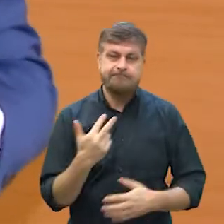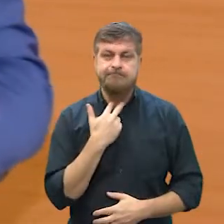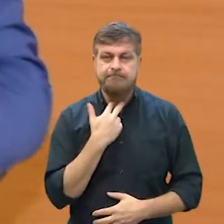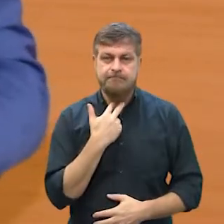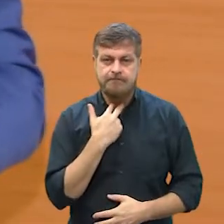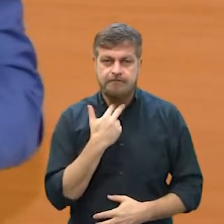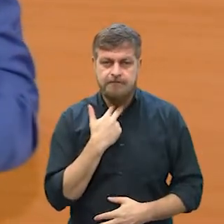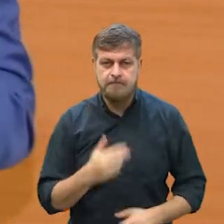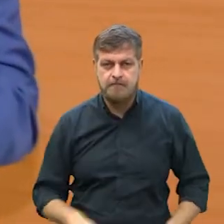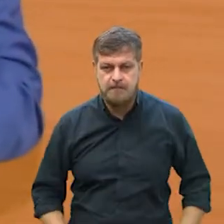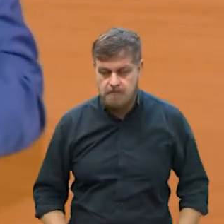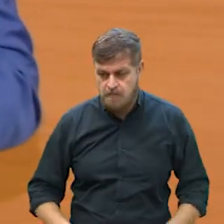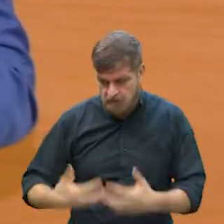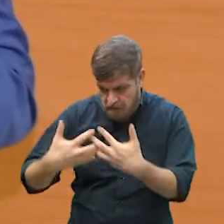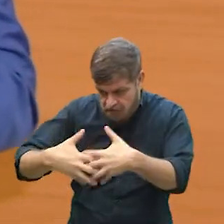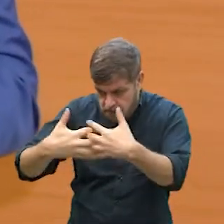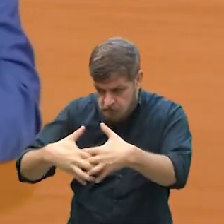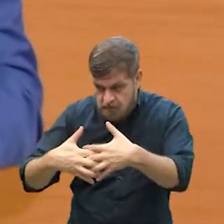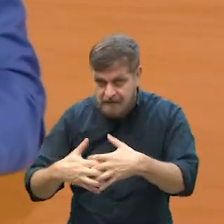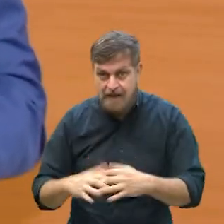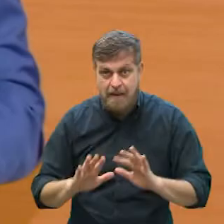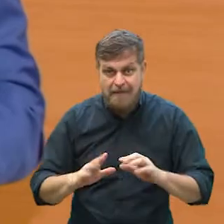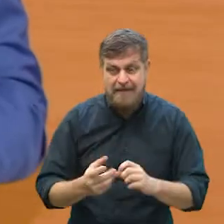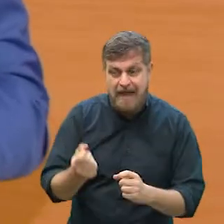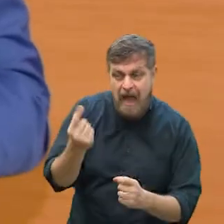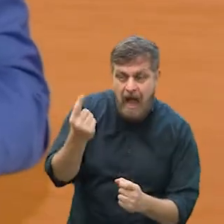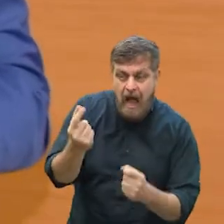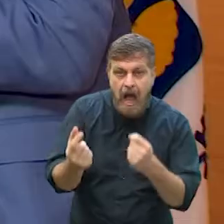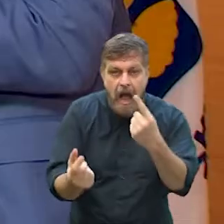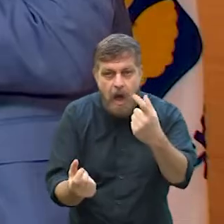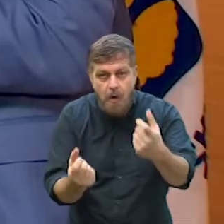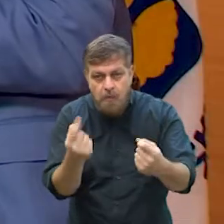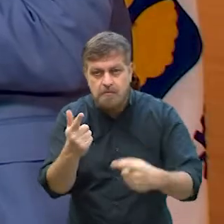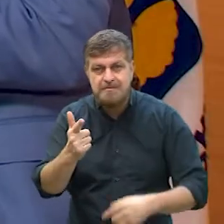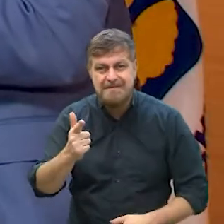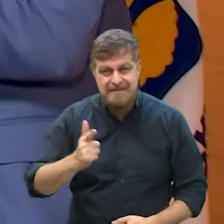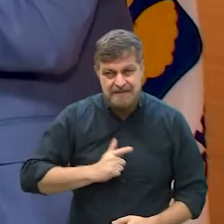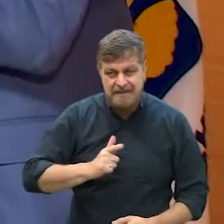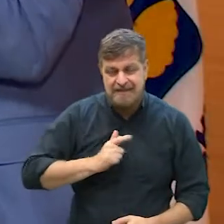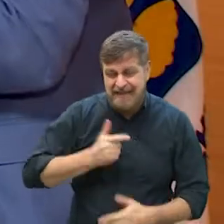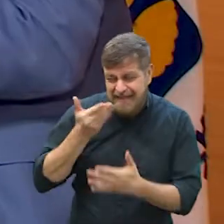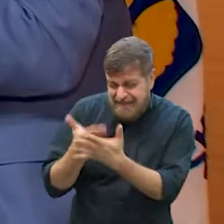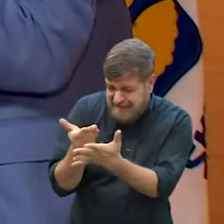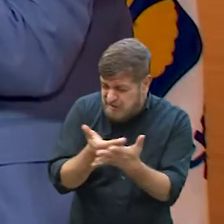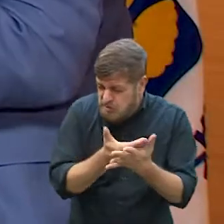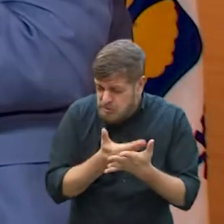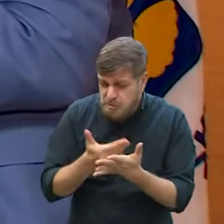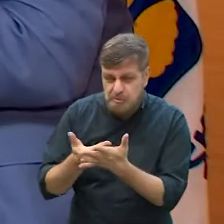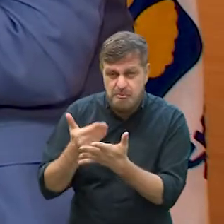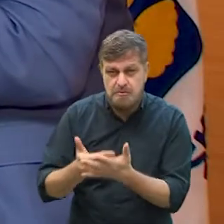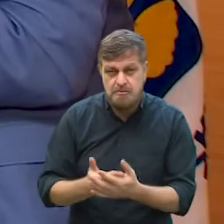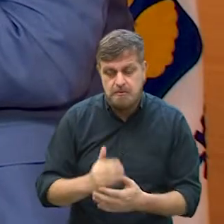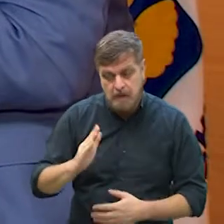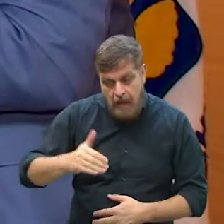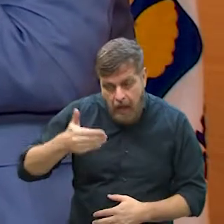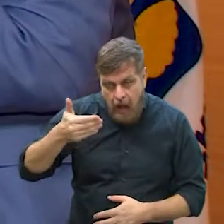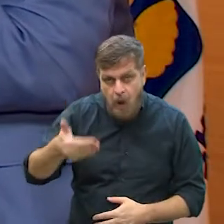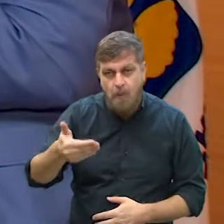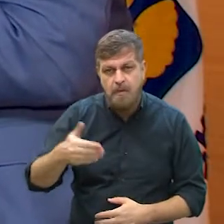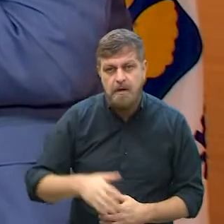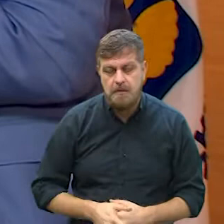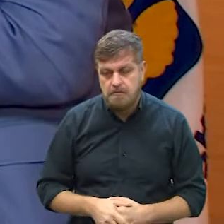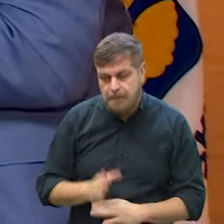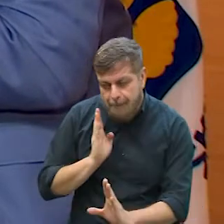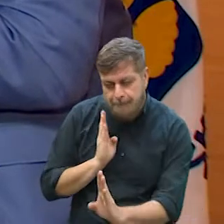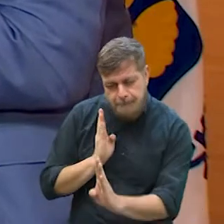existe 100% de eficácia nada, mas existe alguns, alguns não, milhares de estudos que quando a gente